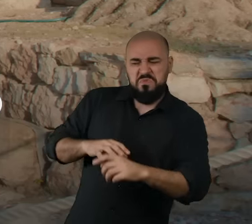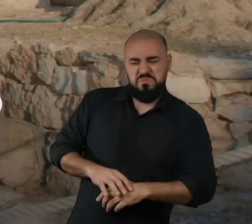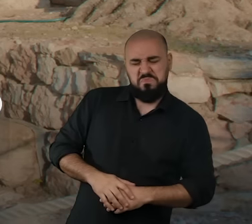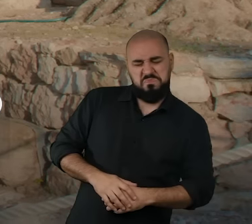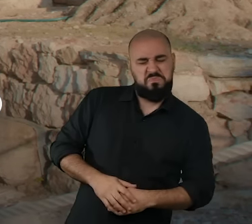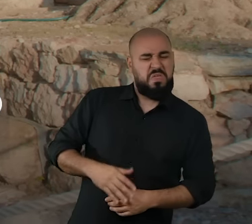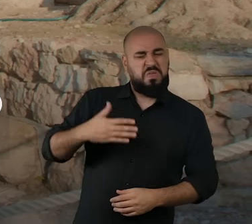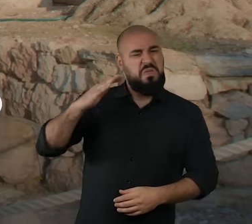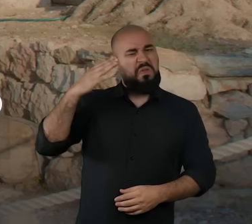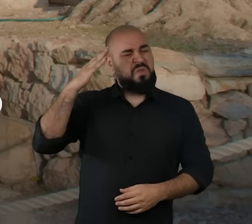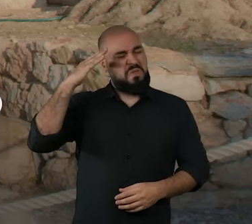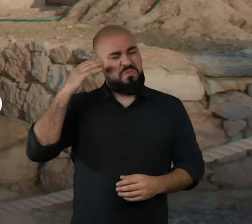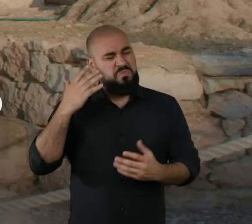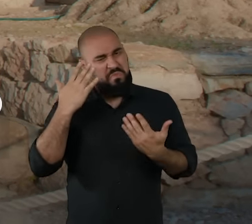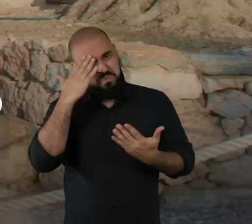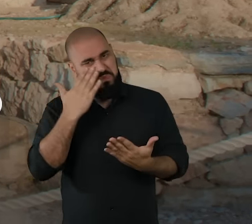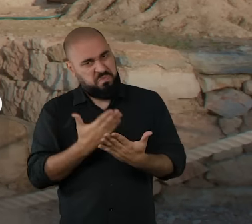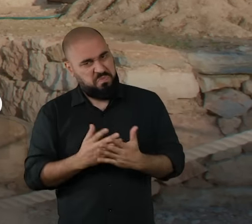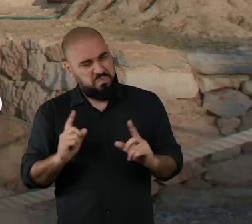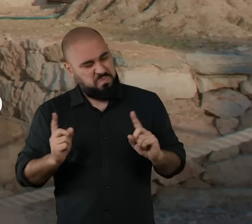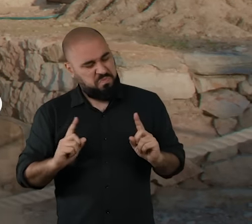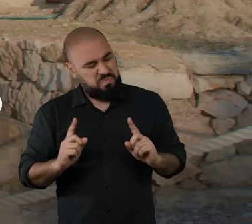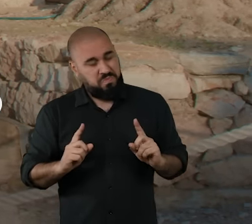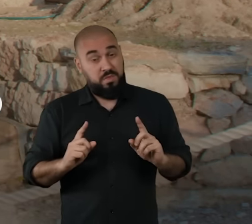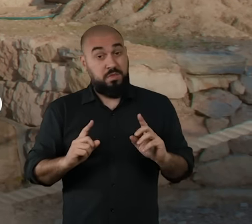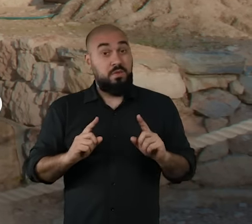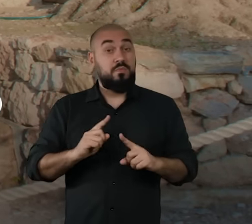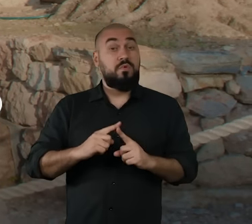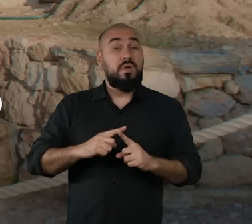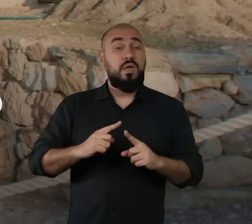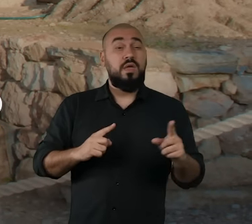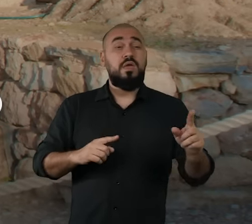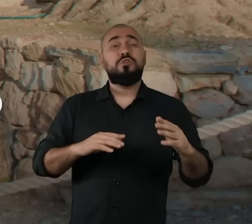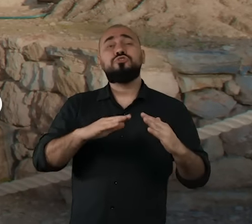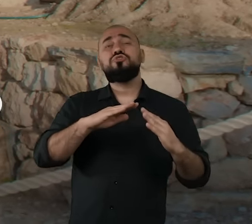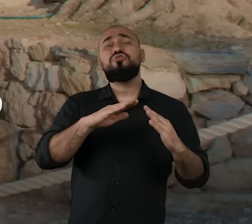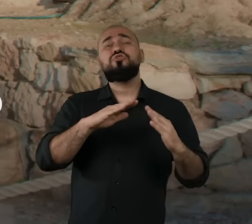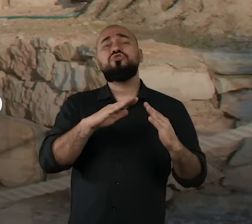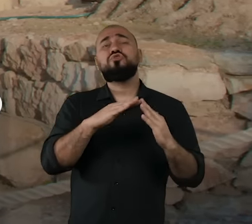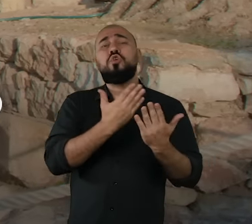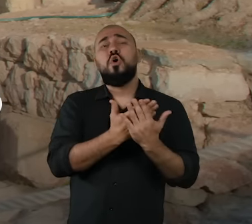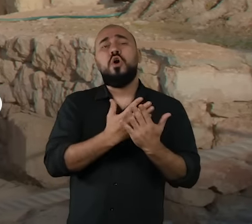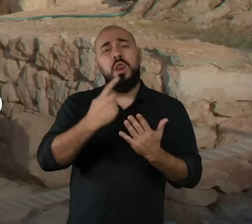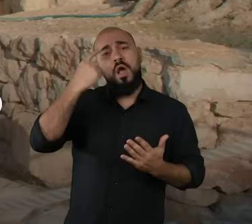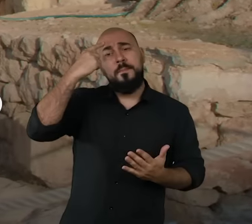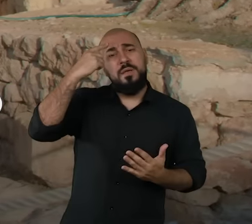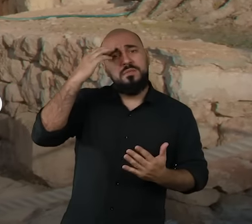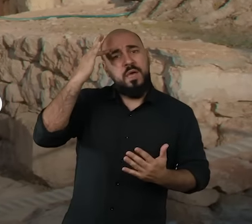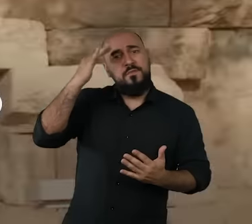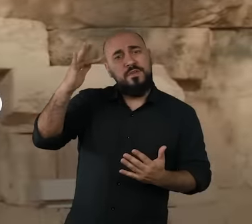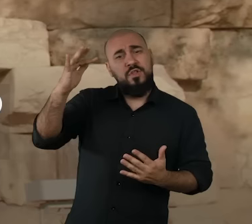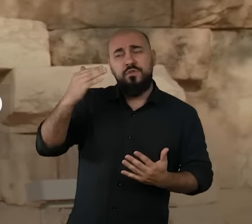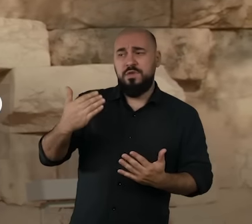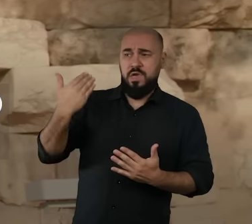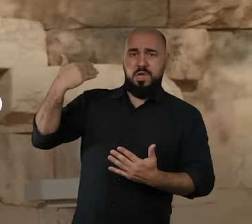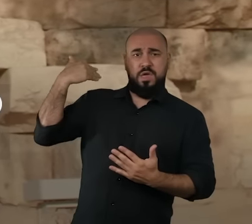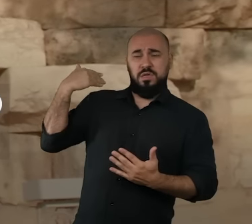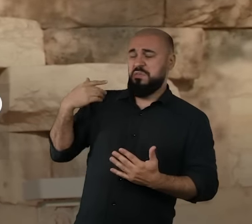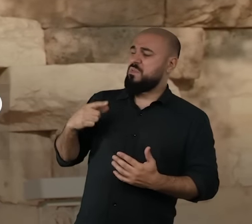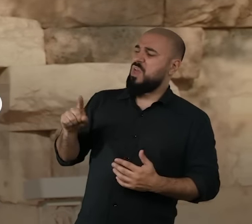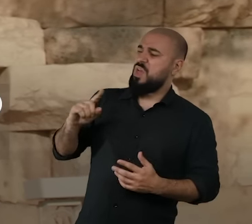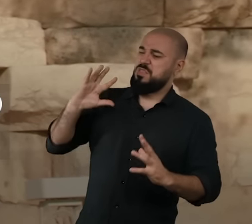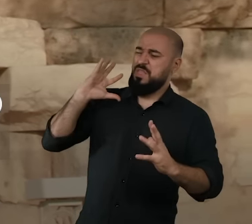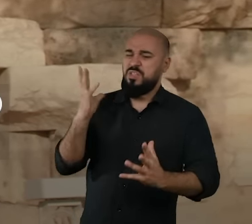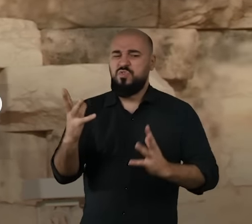mas eles também questionavam as escolas anteriores, porque eles diziam que, ao ficar por demais pensando na natureza, eles não